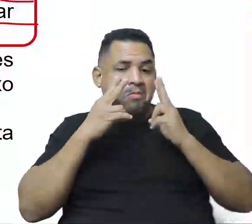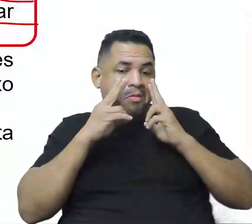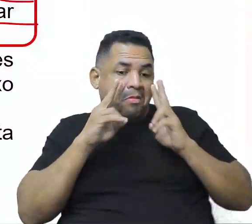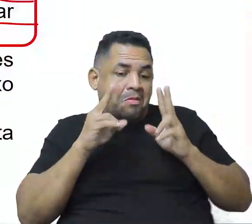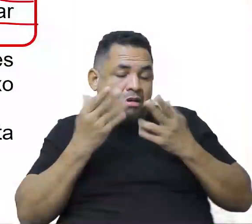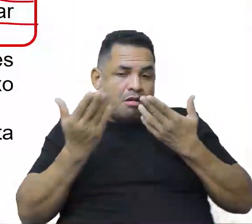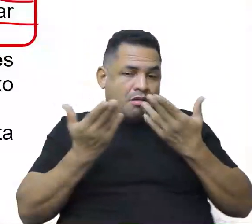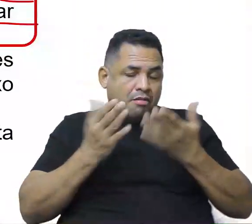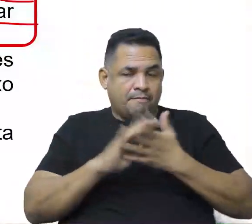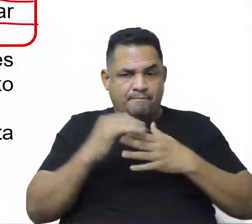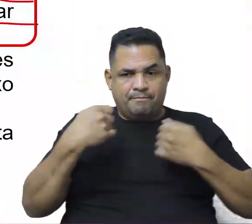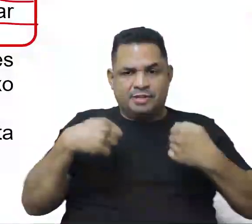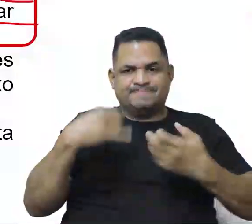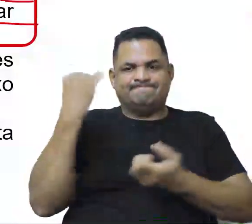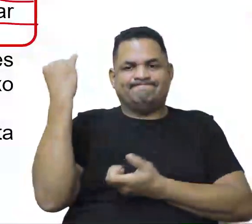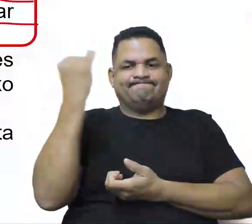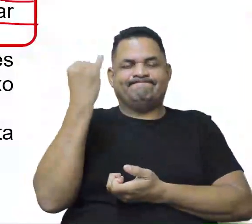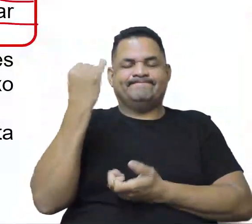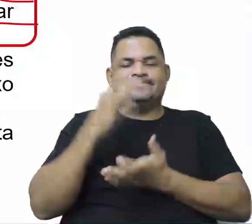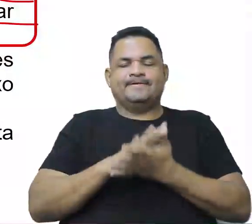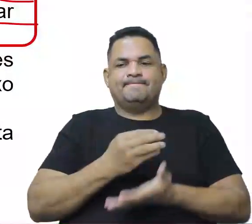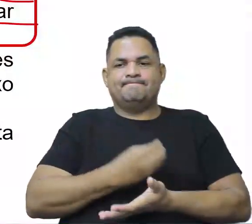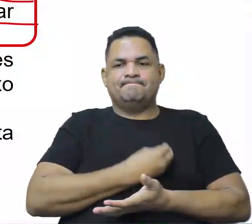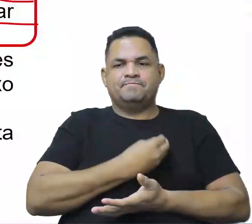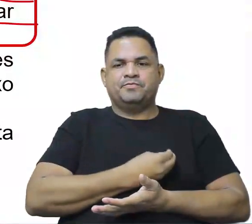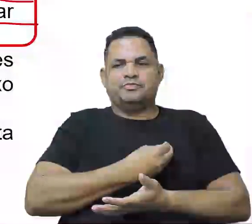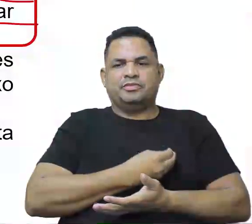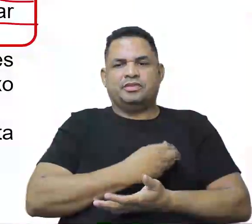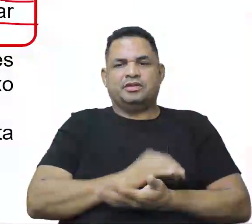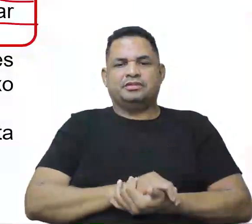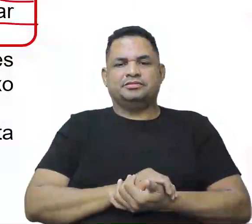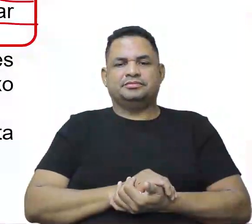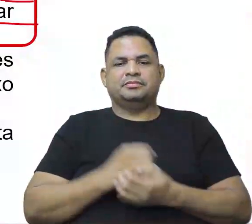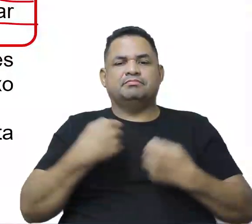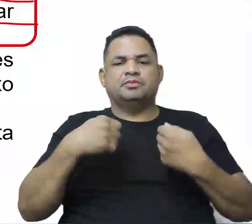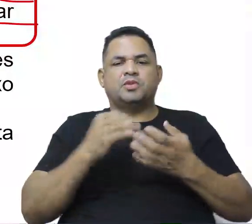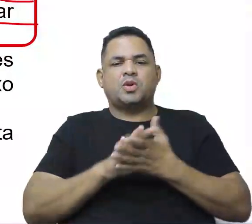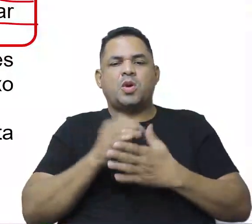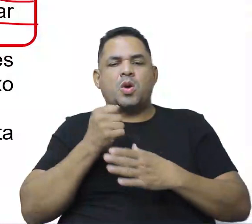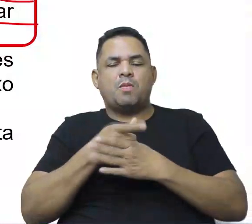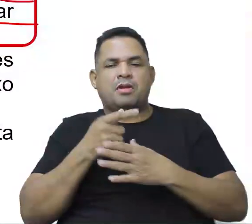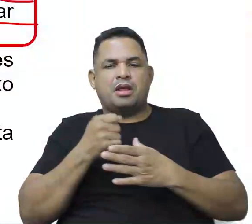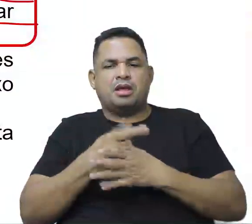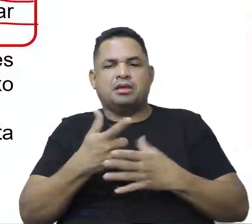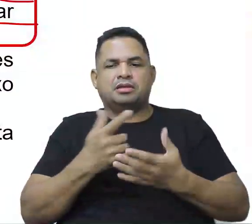nossa, eu preciso disso, isso é importante para eu viver, isso é importante para mim, eu preciso comprar.